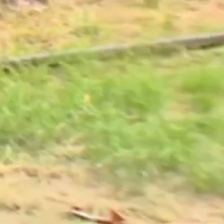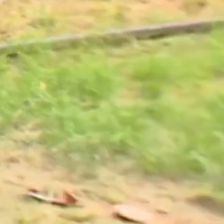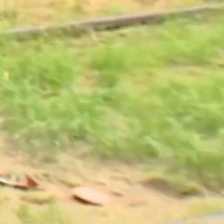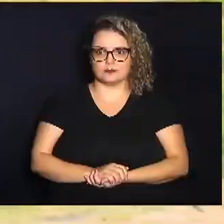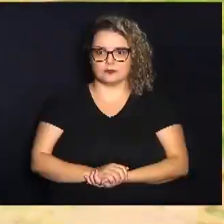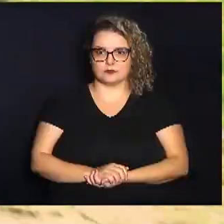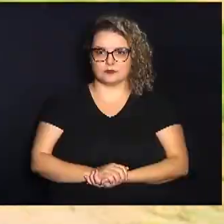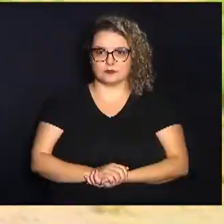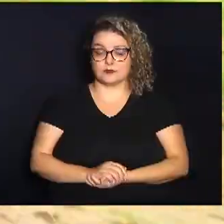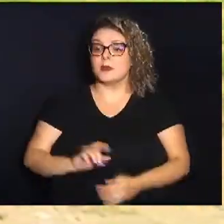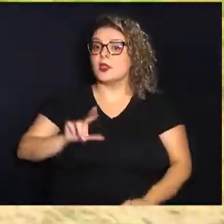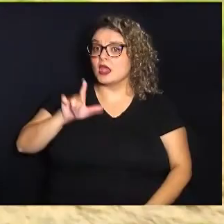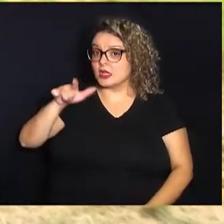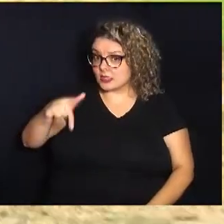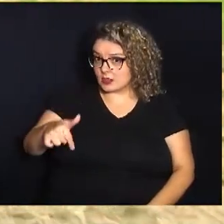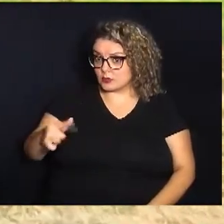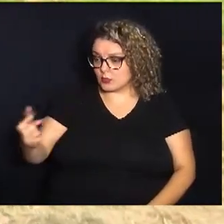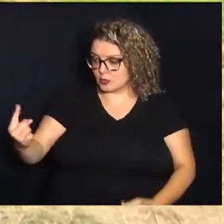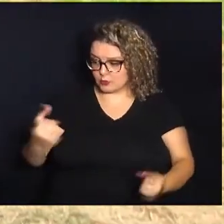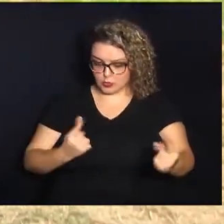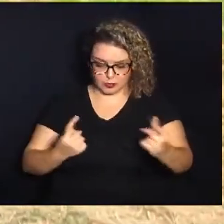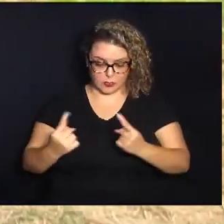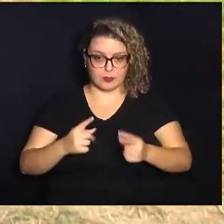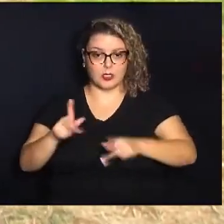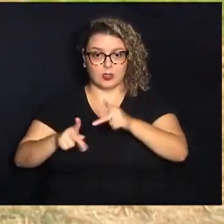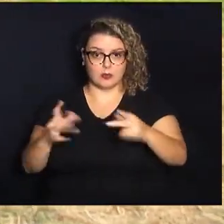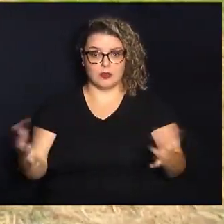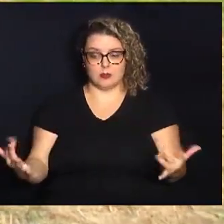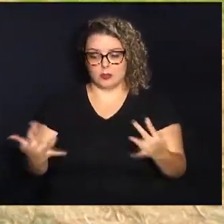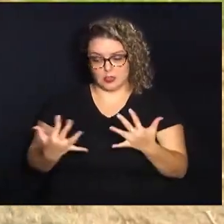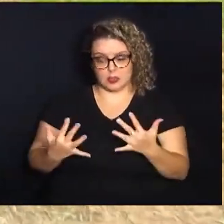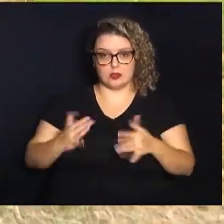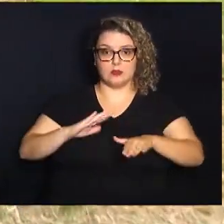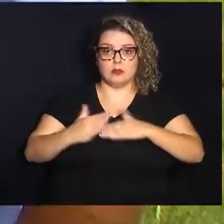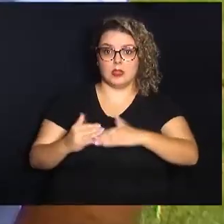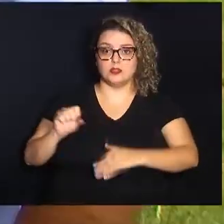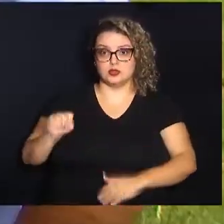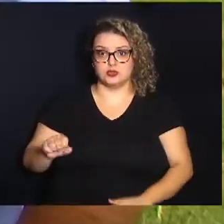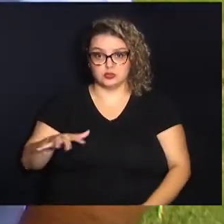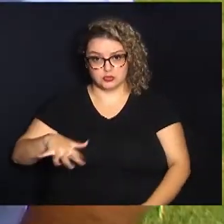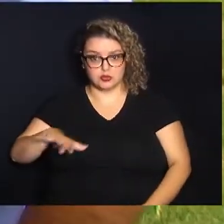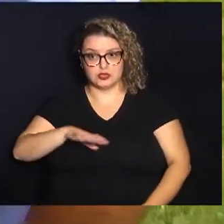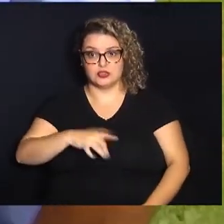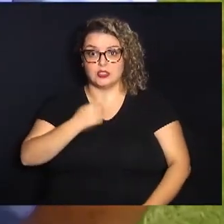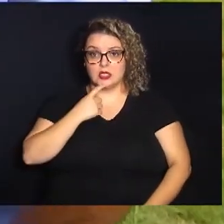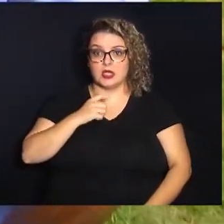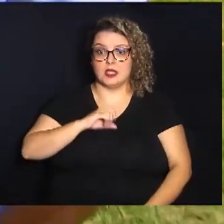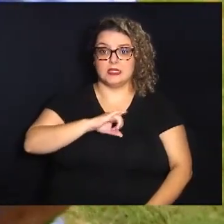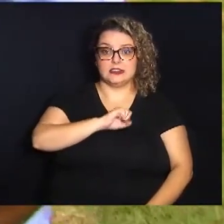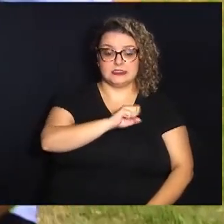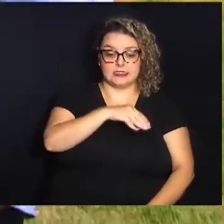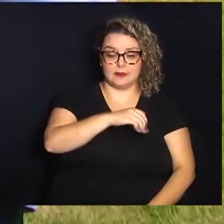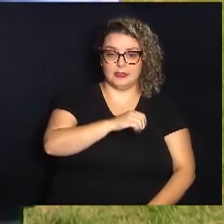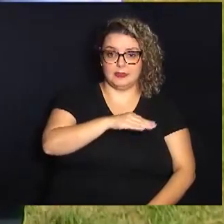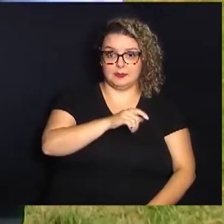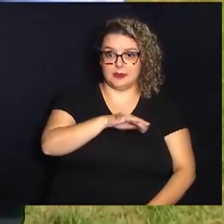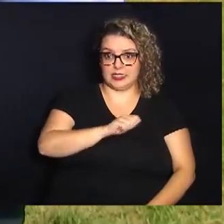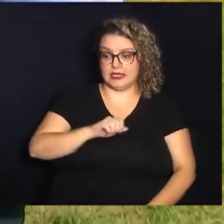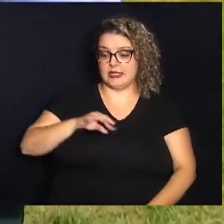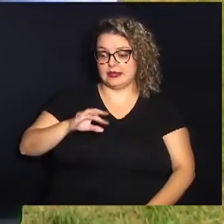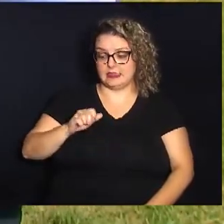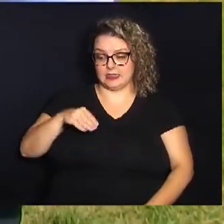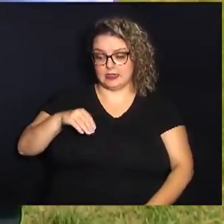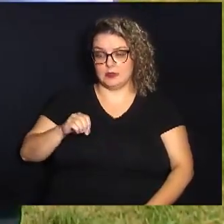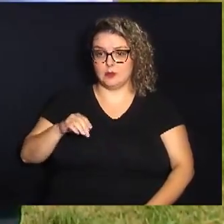Depois de ser procurado pela população dos bairros da região sul de Campinas, Jardim Samambaia, Jardim Tamoio, Jardim